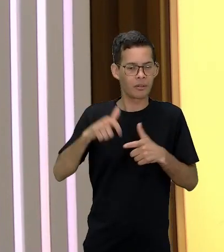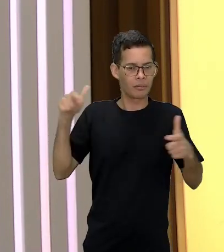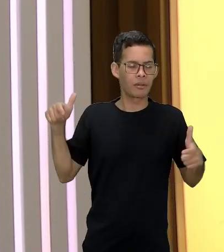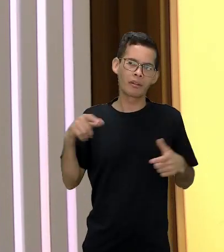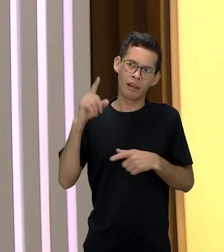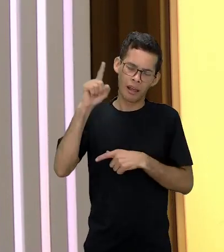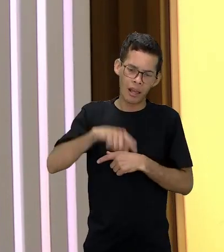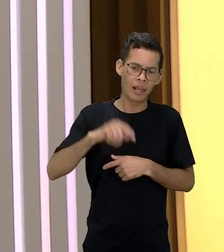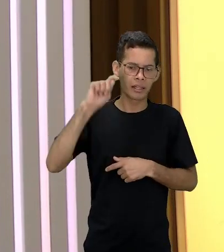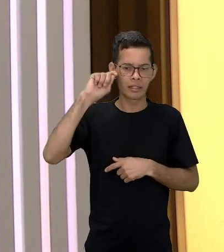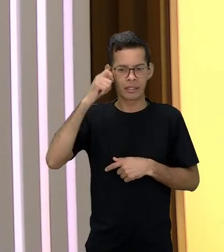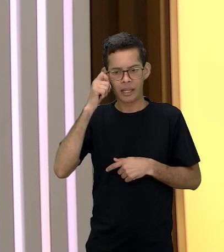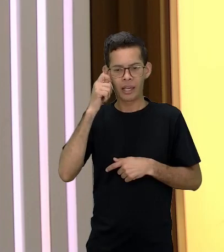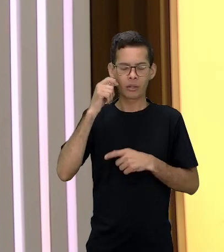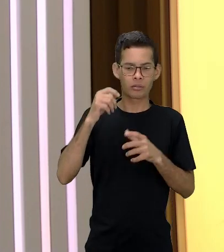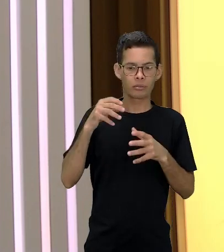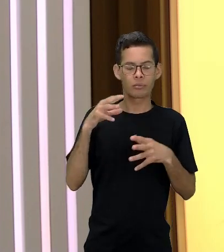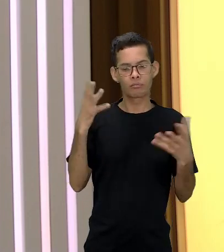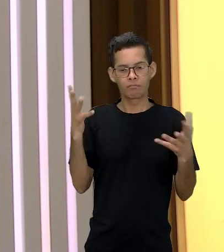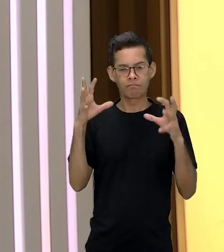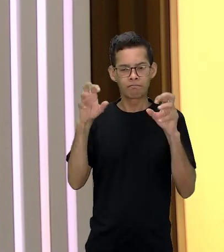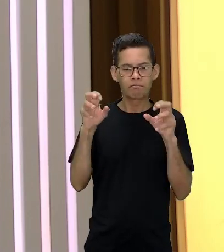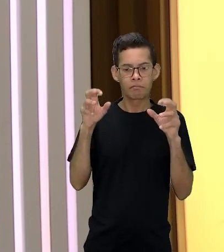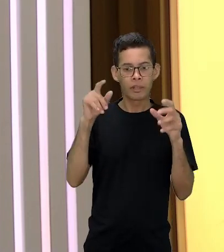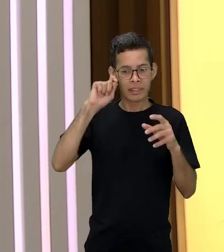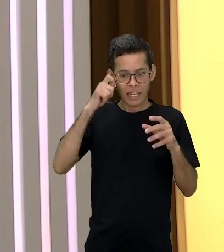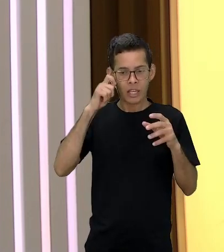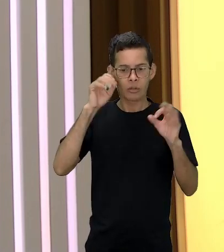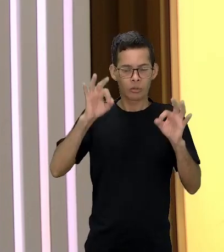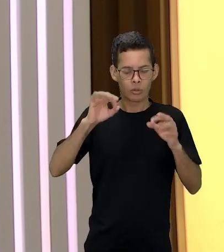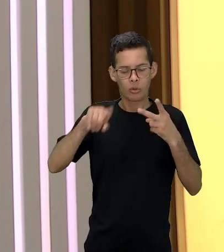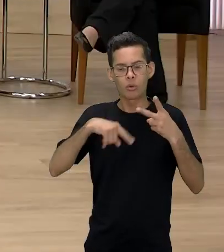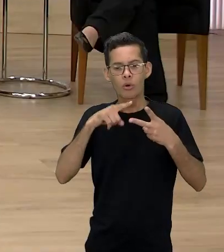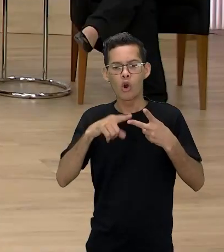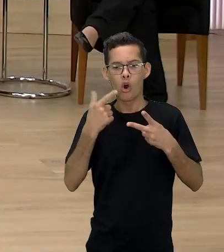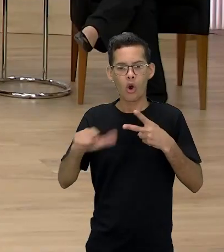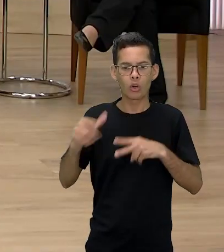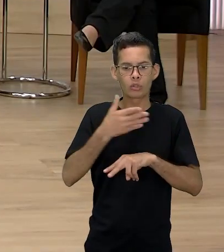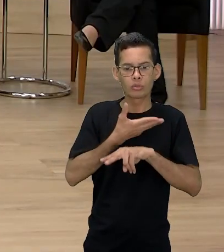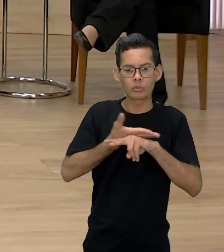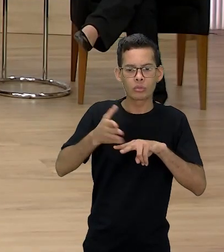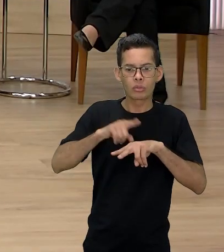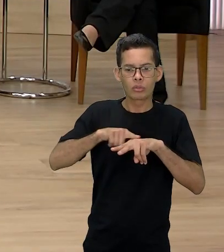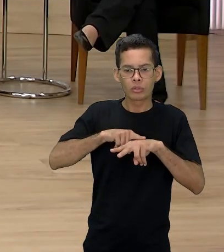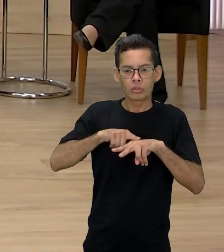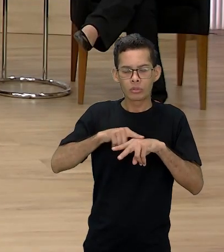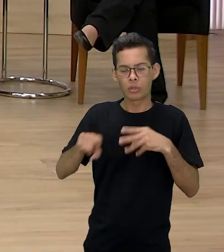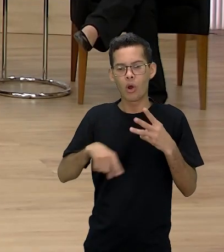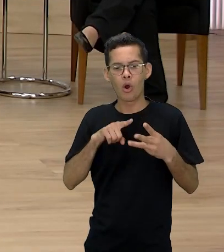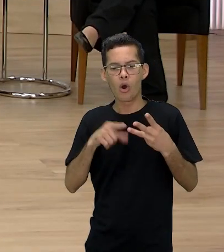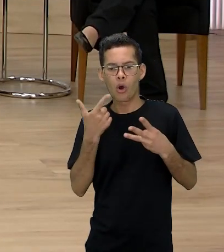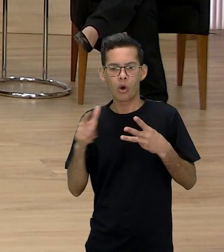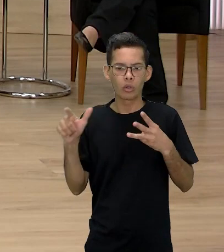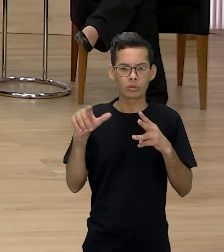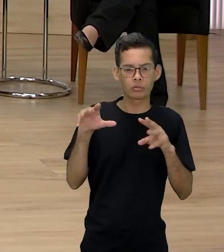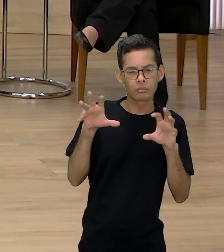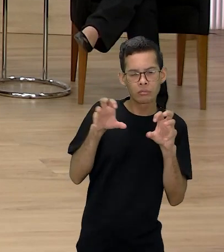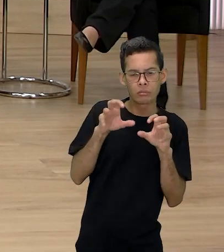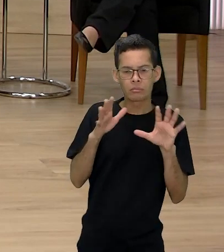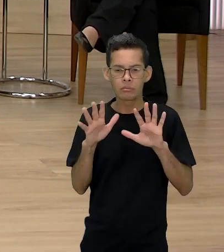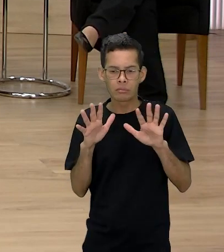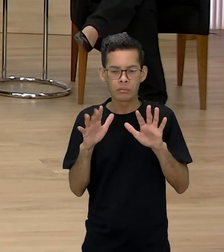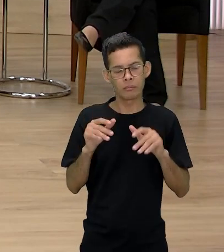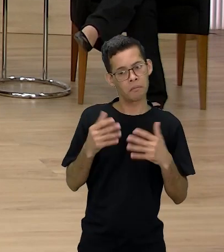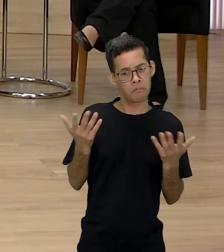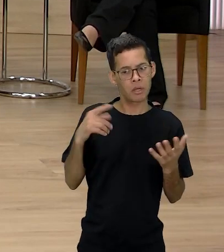retinto, muitas vezes, pardo. E a gente precisa descobrir também a nossa identidade enquanto negro. E muito bem quando ela fala que